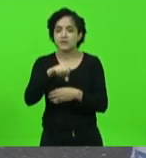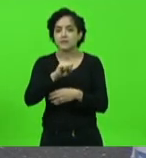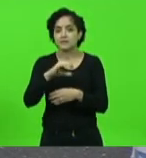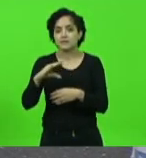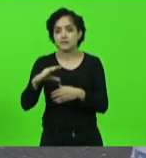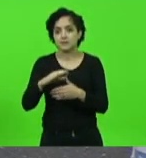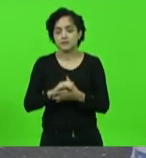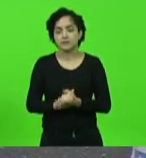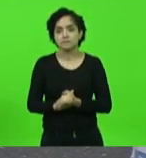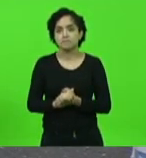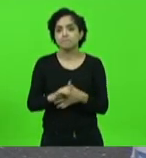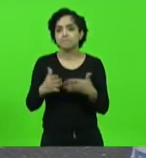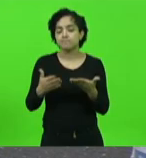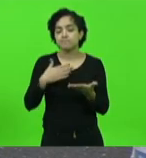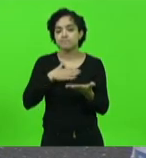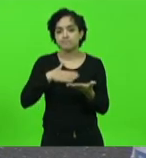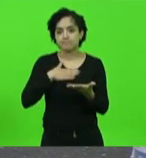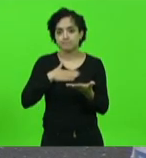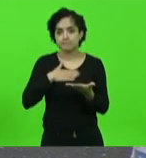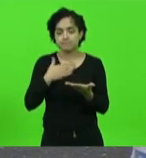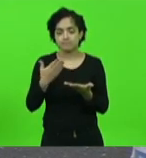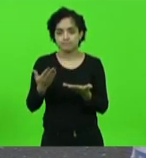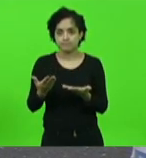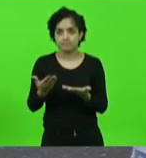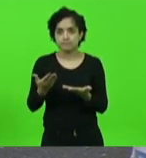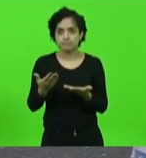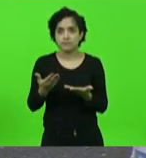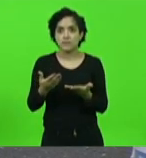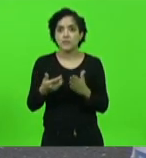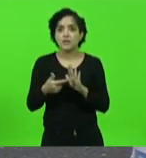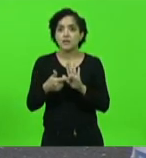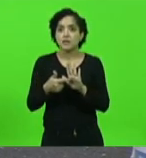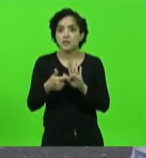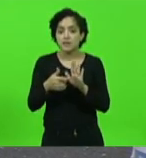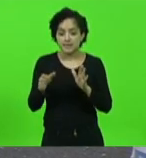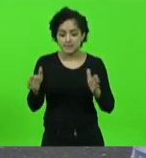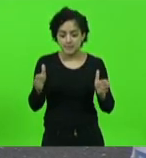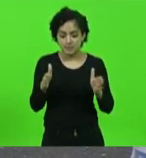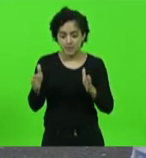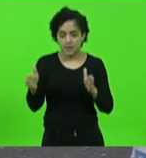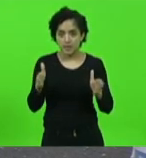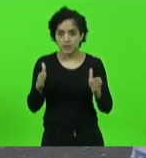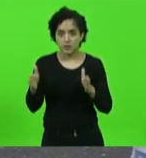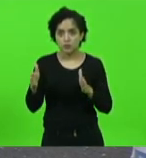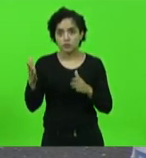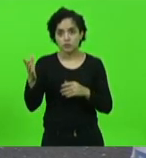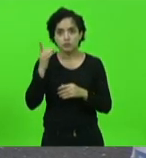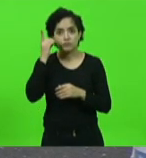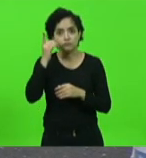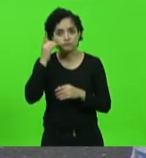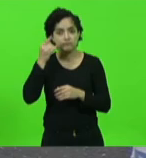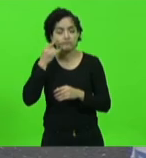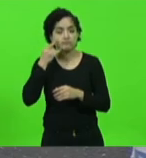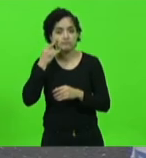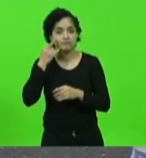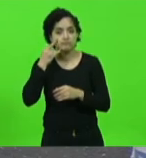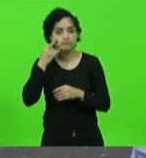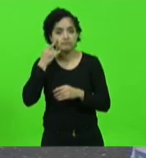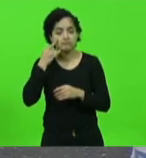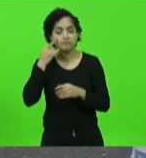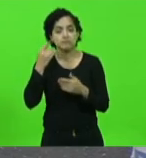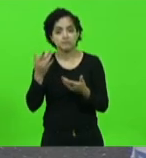Estado eu gostaria de fazer a menção a este período em que o Mauro de Nadal nosso presidente esteve à frente